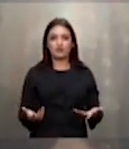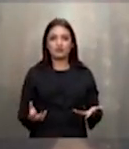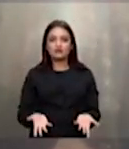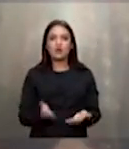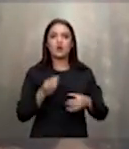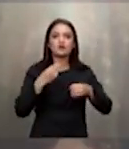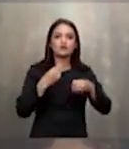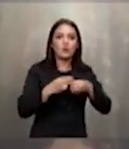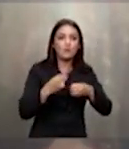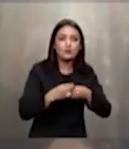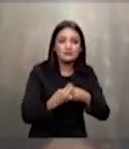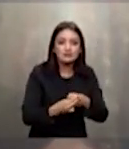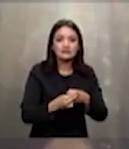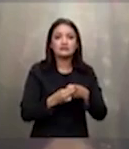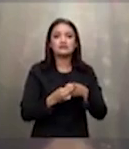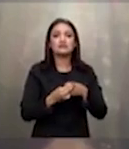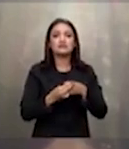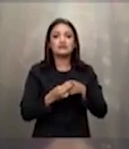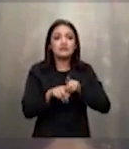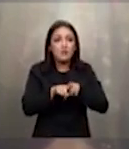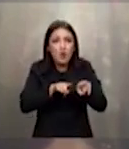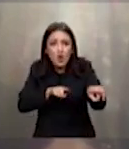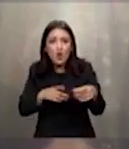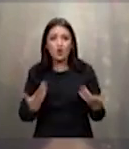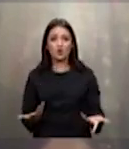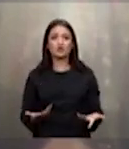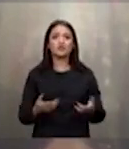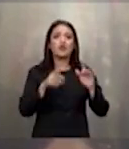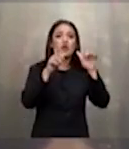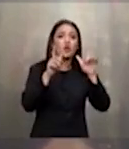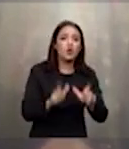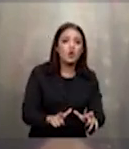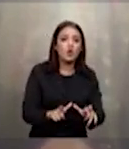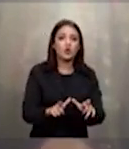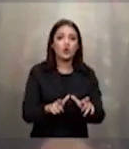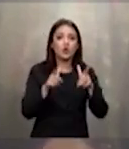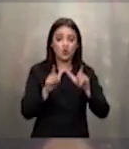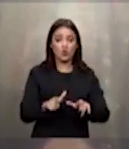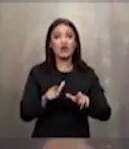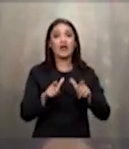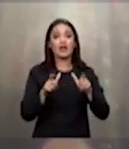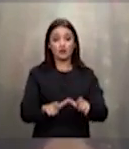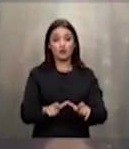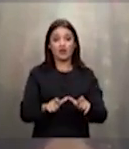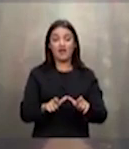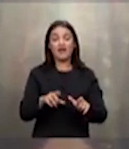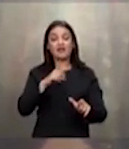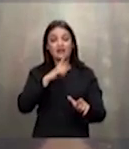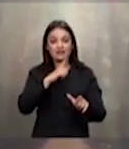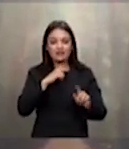inclusivo audiência pública ADI 6590 ensino especial e isso acabará